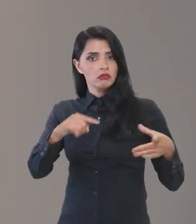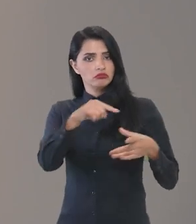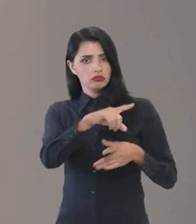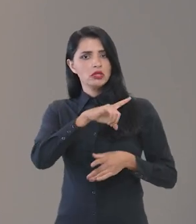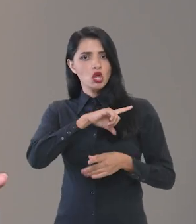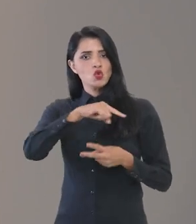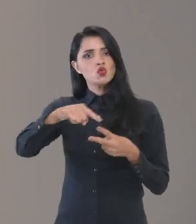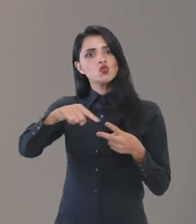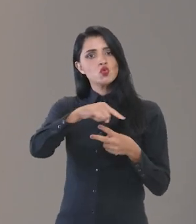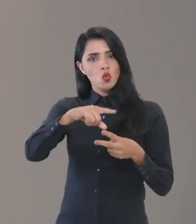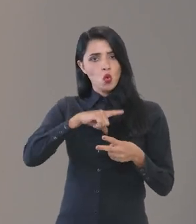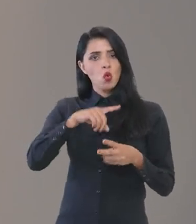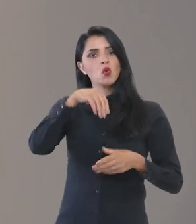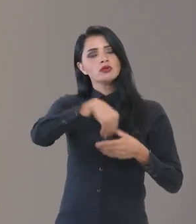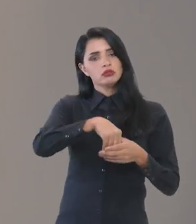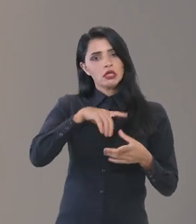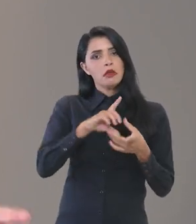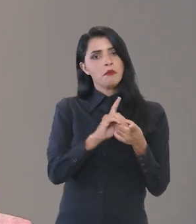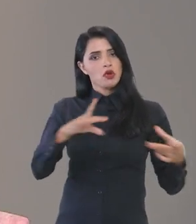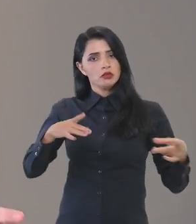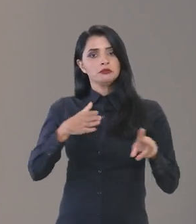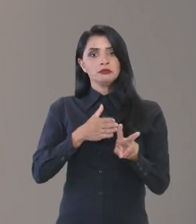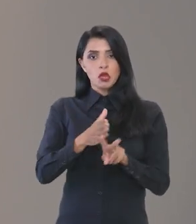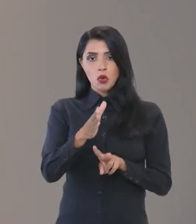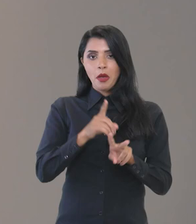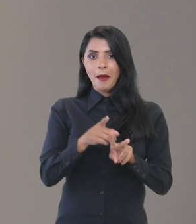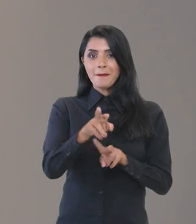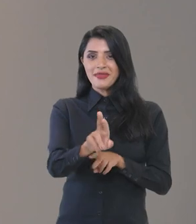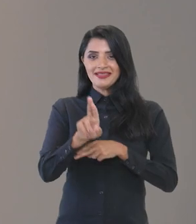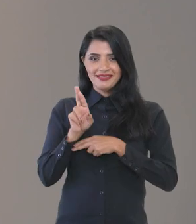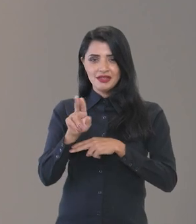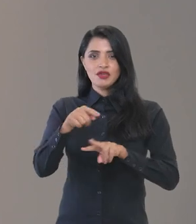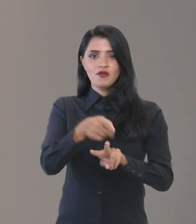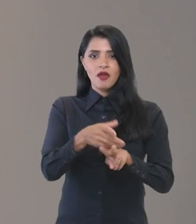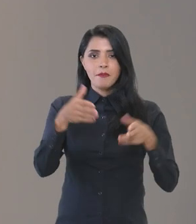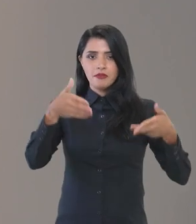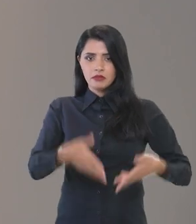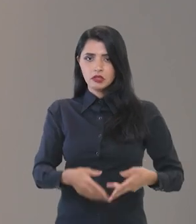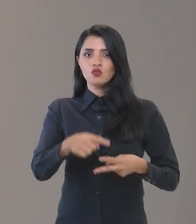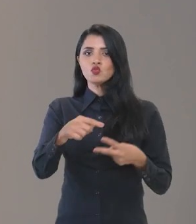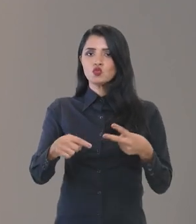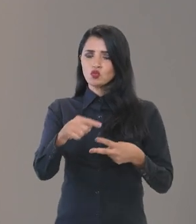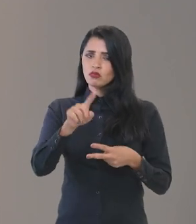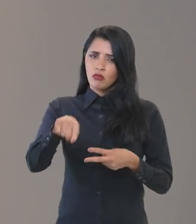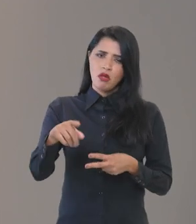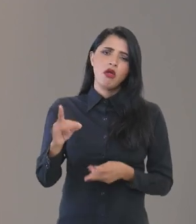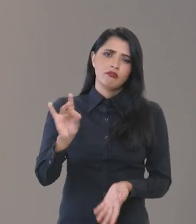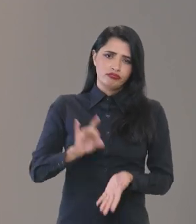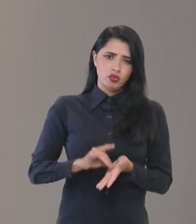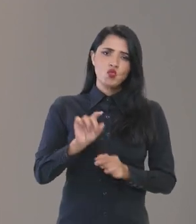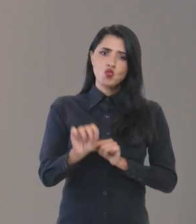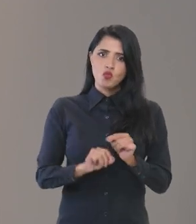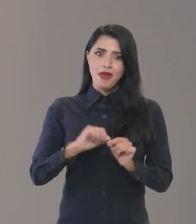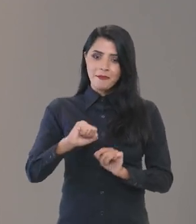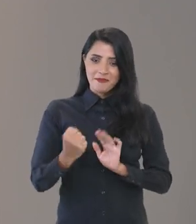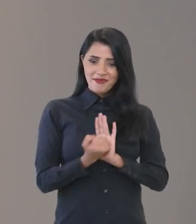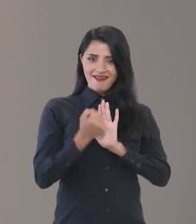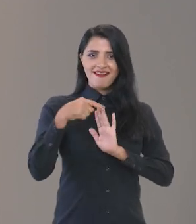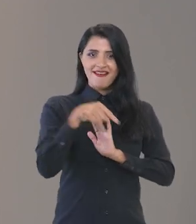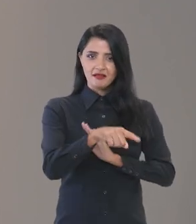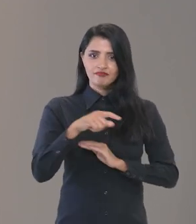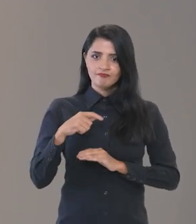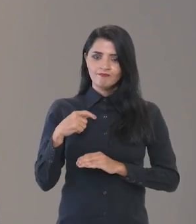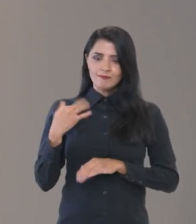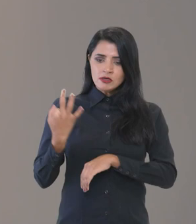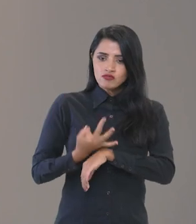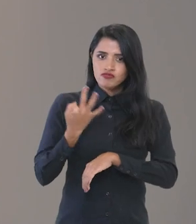previa duas dimensões da democracia, a representativa e a participativa. Então, é evidente que a marca dessa